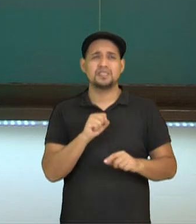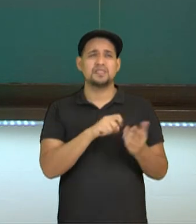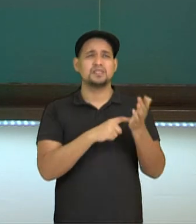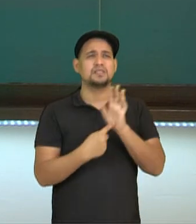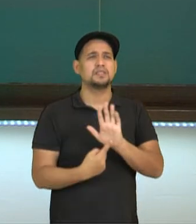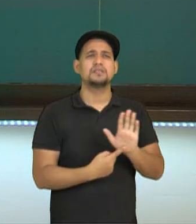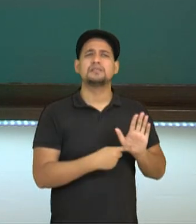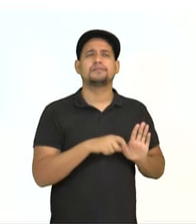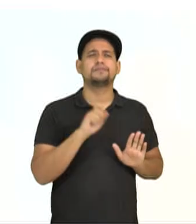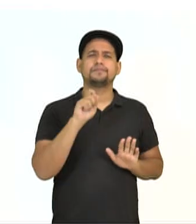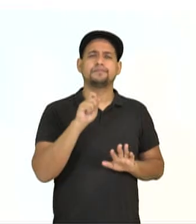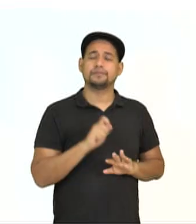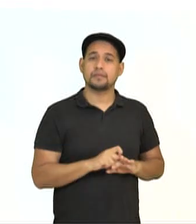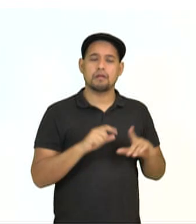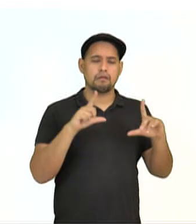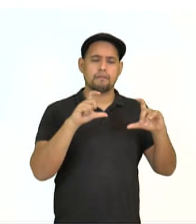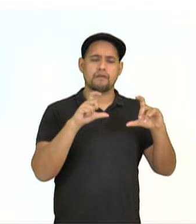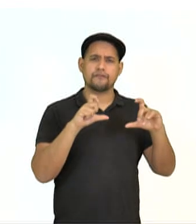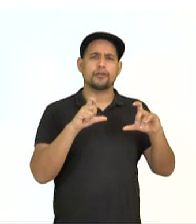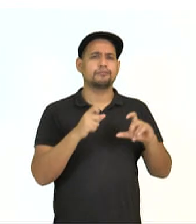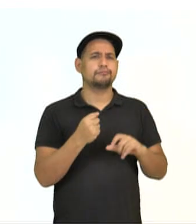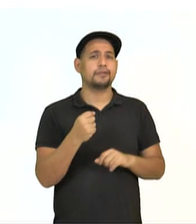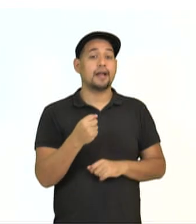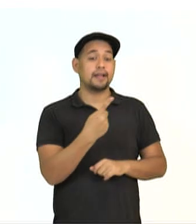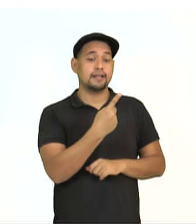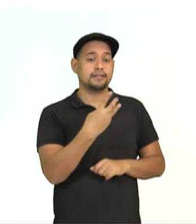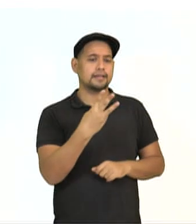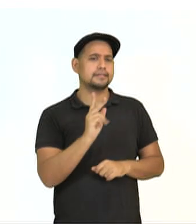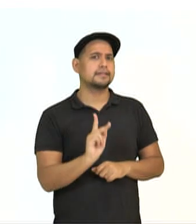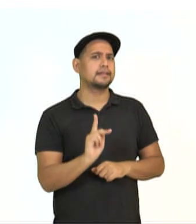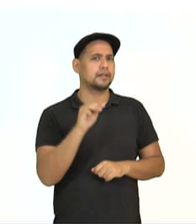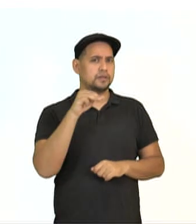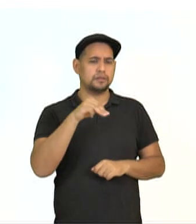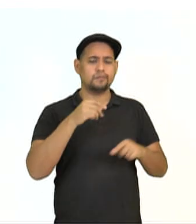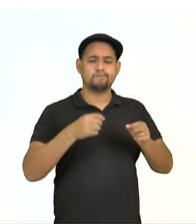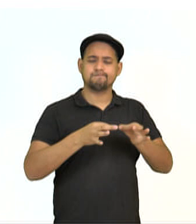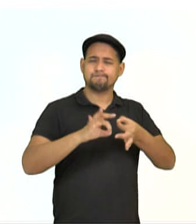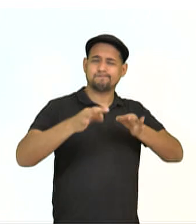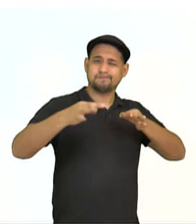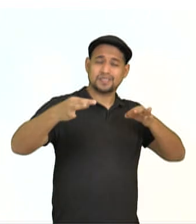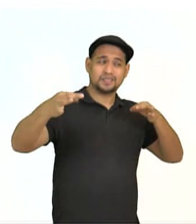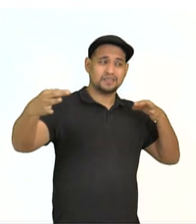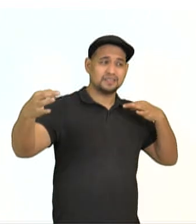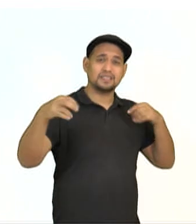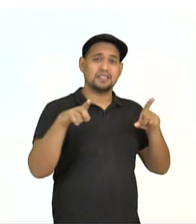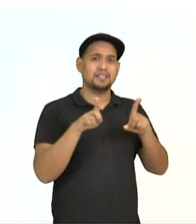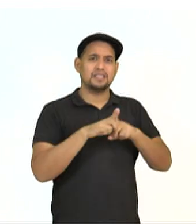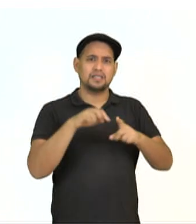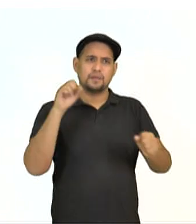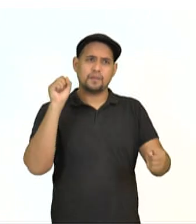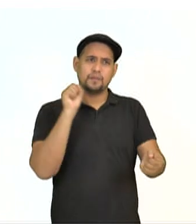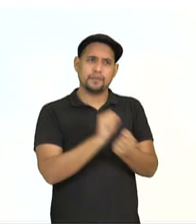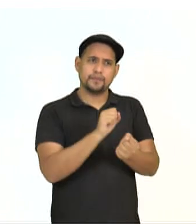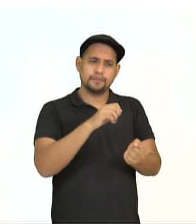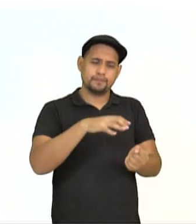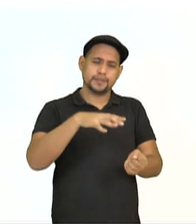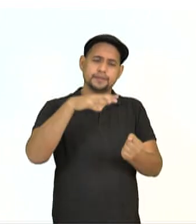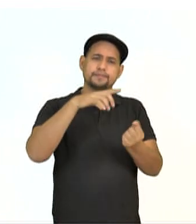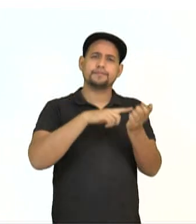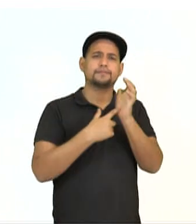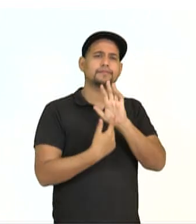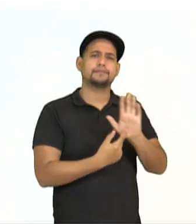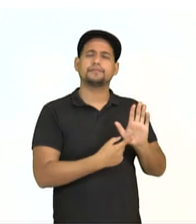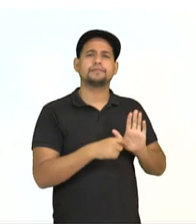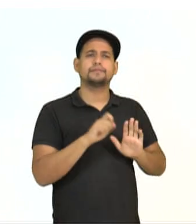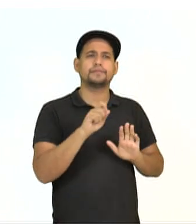mostra para você, uma foto tirada a 13 quilômetros de distância do local da explosão da bomba, no momento da explosão, que mostra